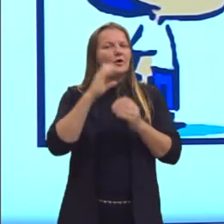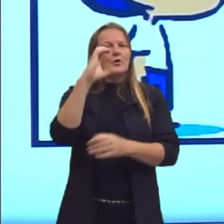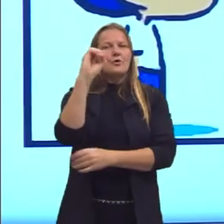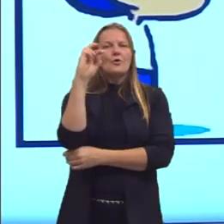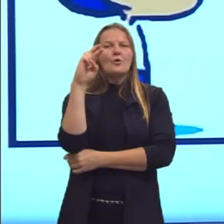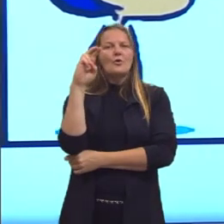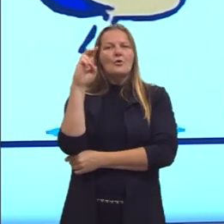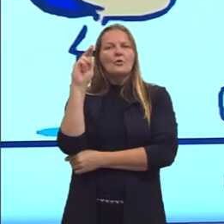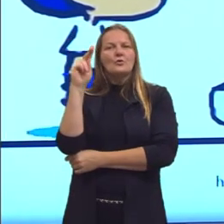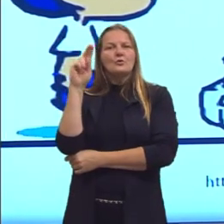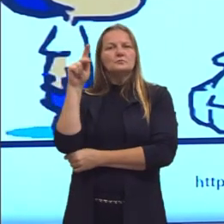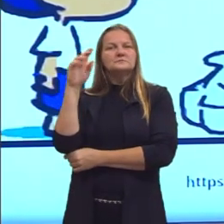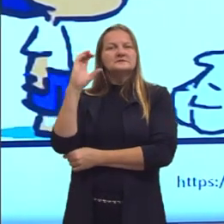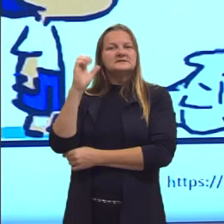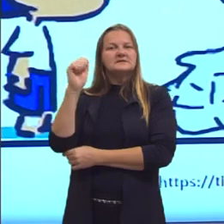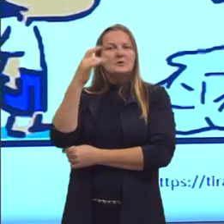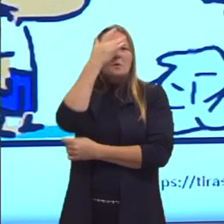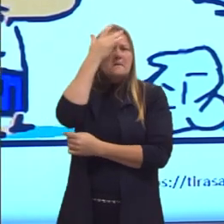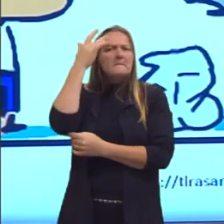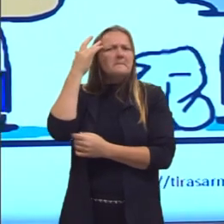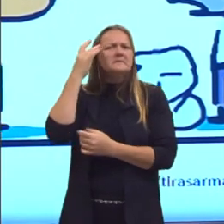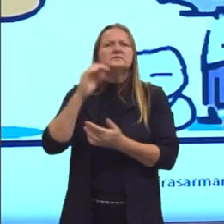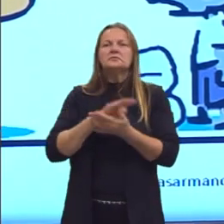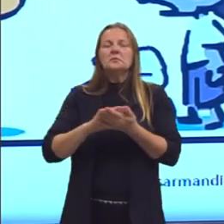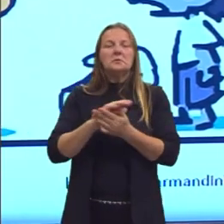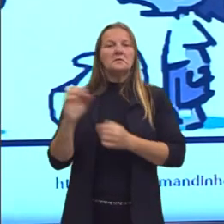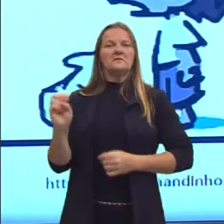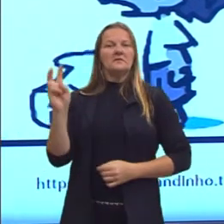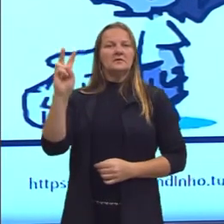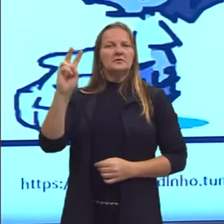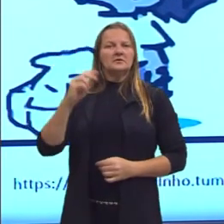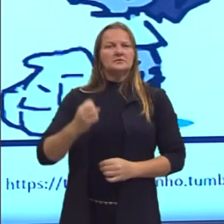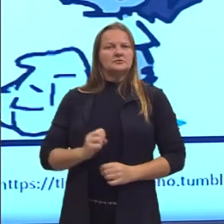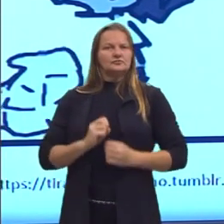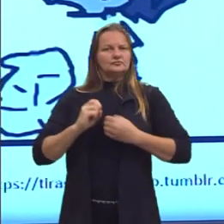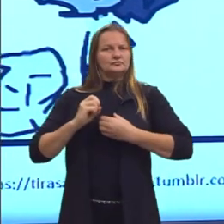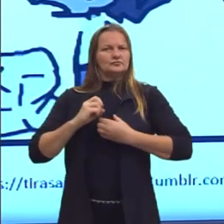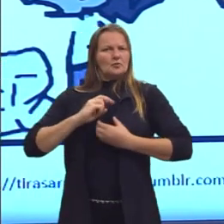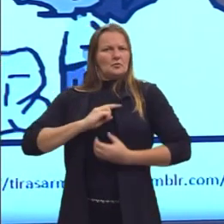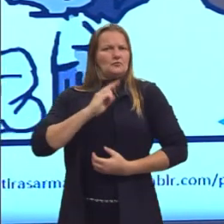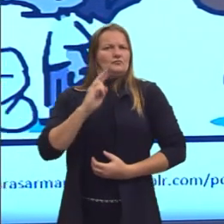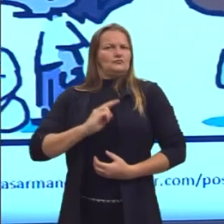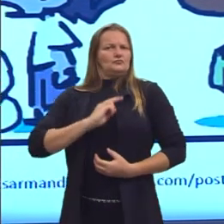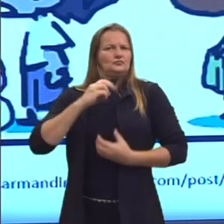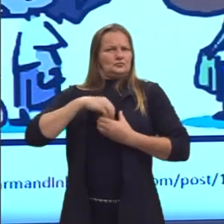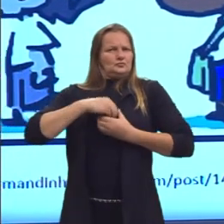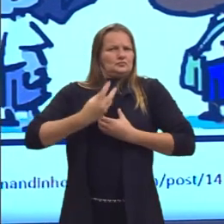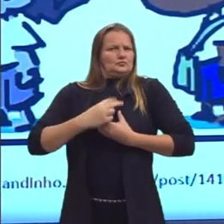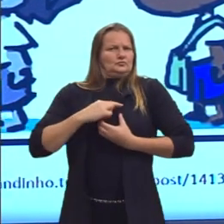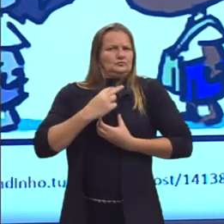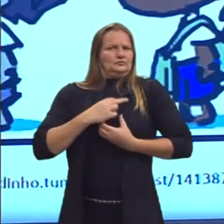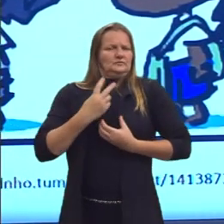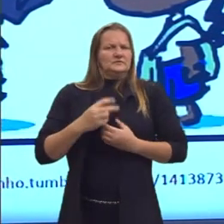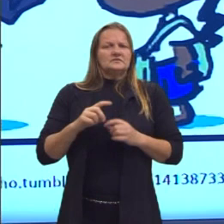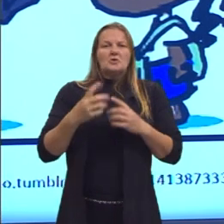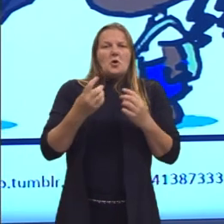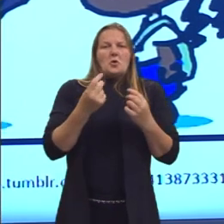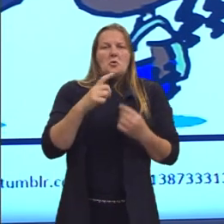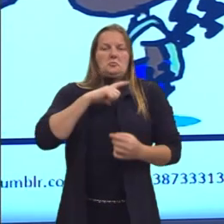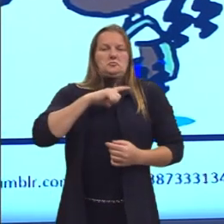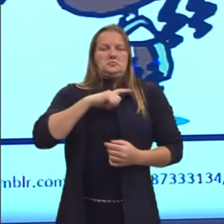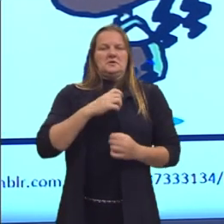corrompidos. As pessoas não são valorizadas por suas virtudes, mas por suas posses. Então, veja que